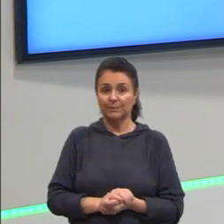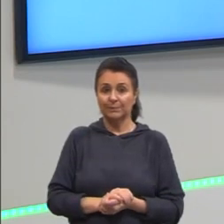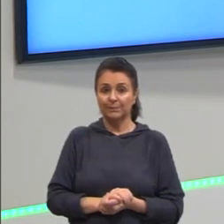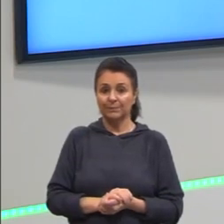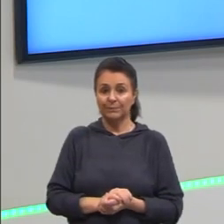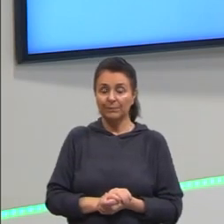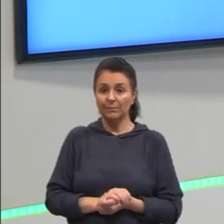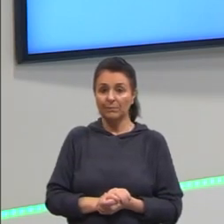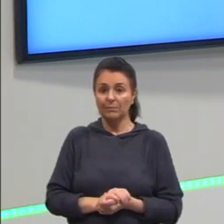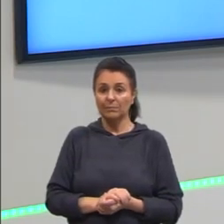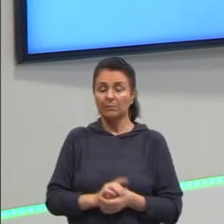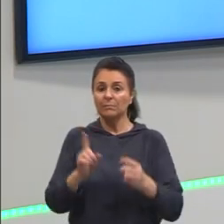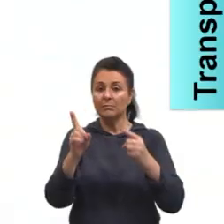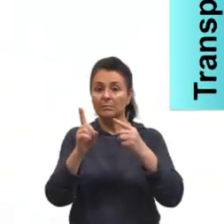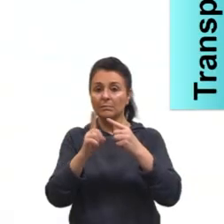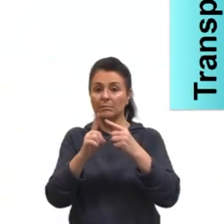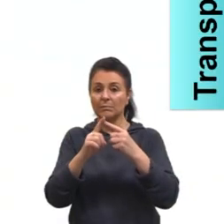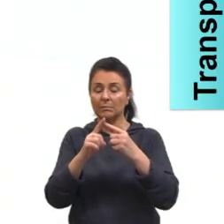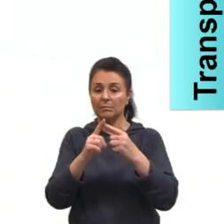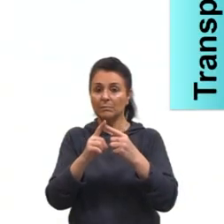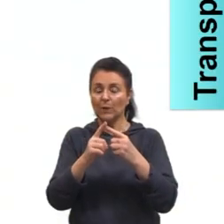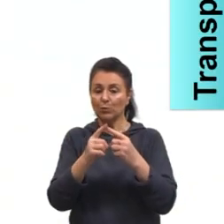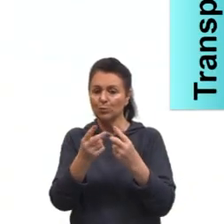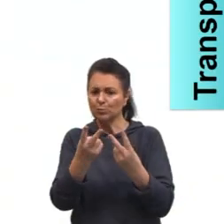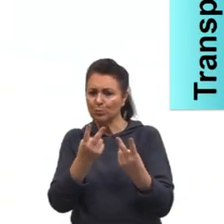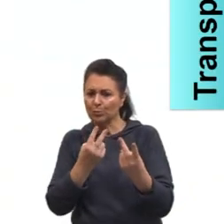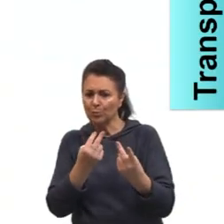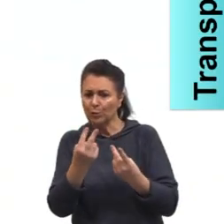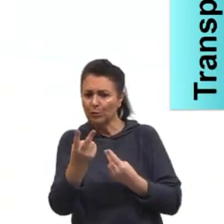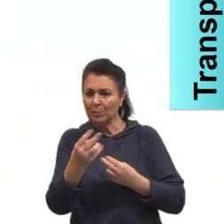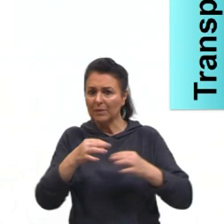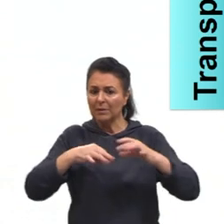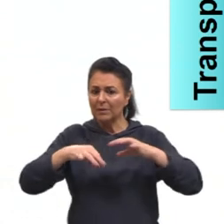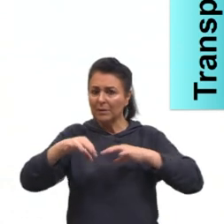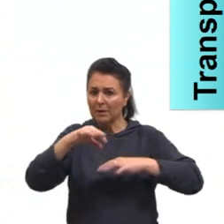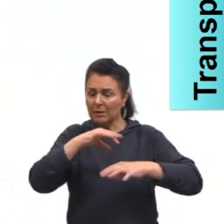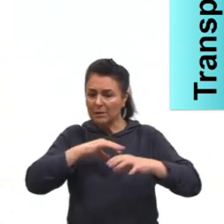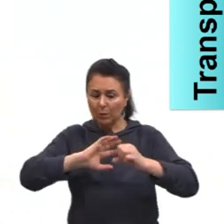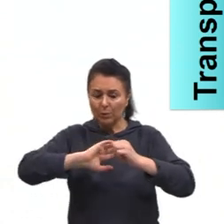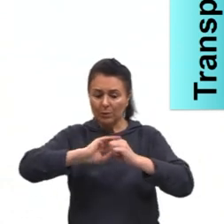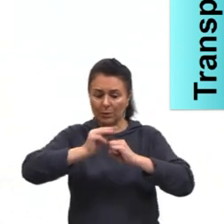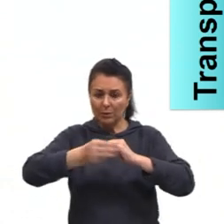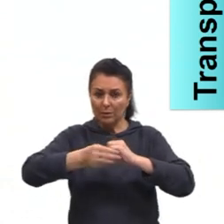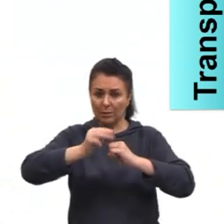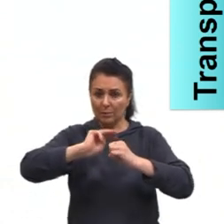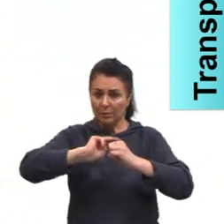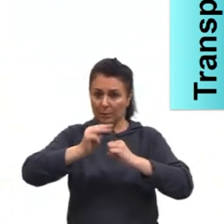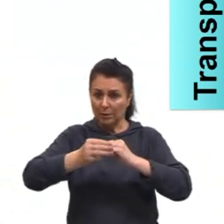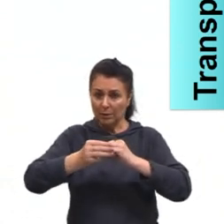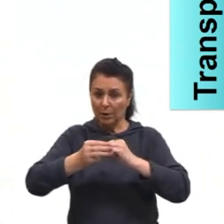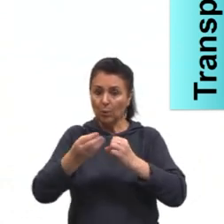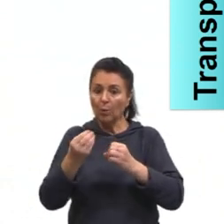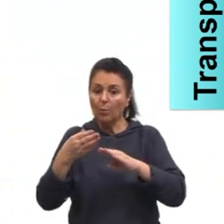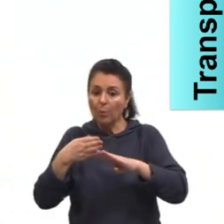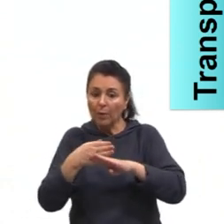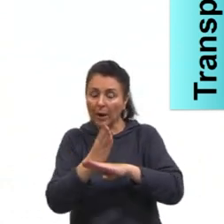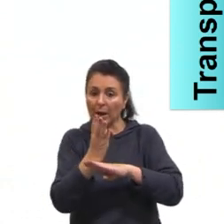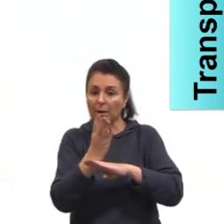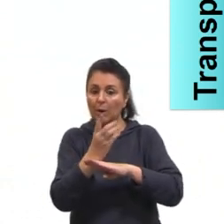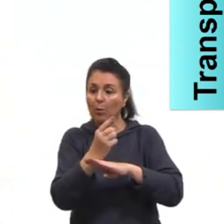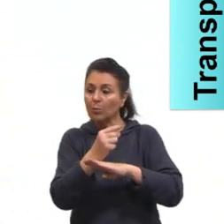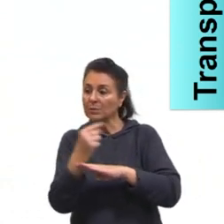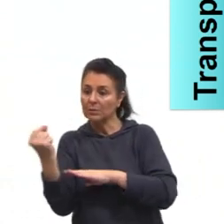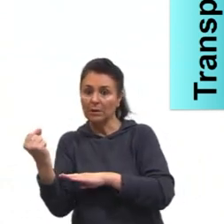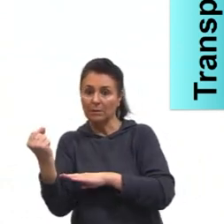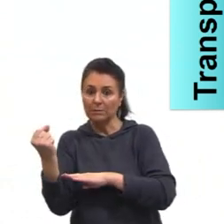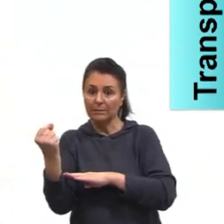Bom, os tipos de transporte então da membrana, como é que entra e sai os nutrientes. Vamos começar com o passivo que